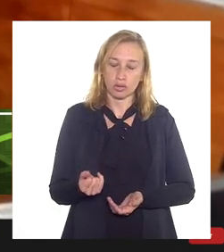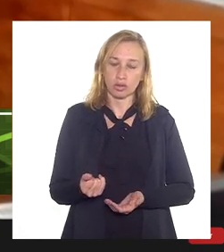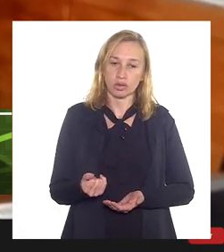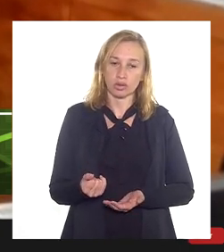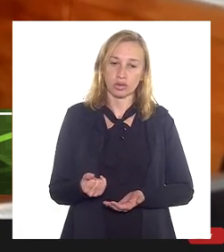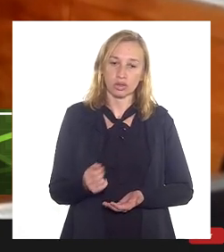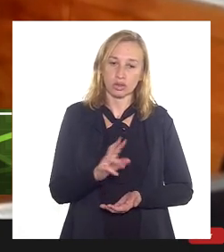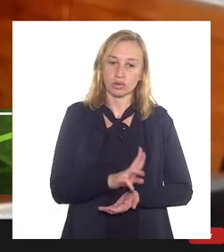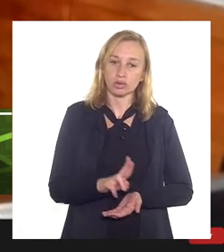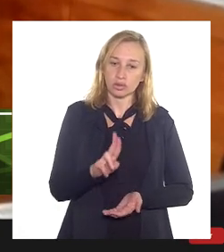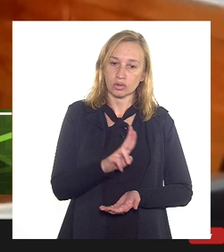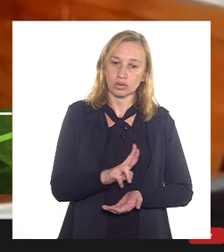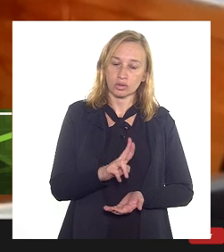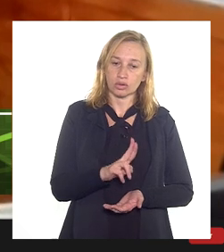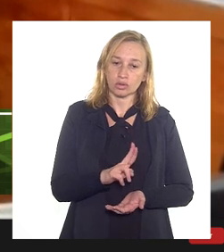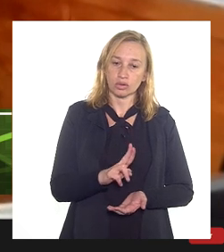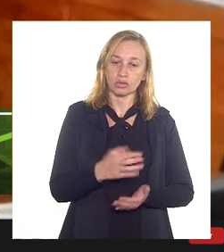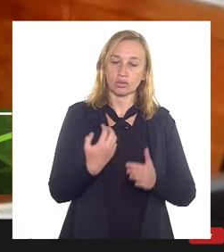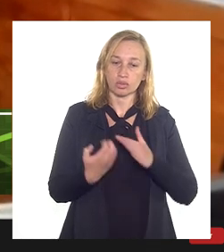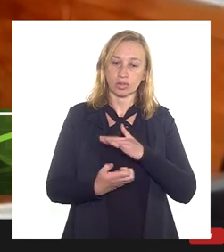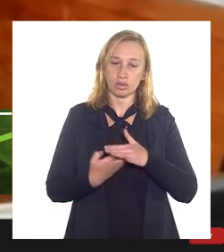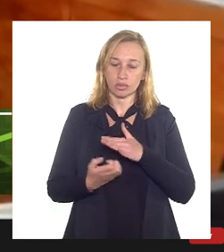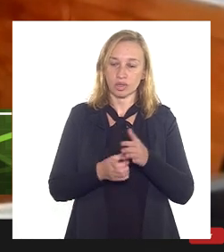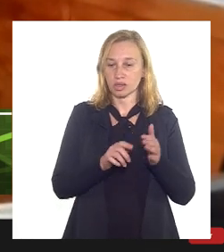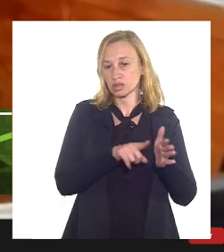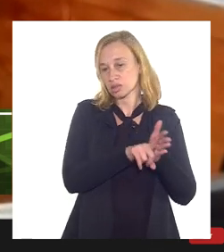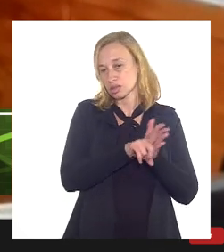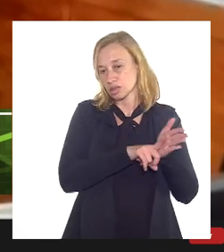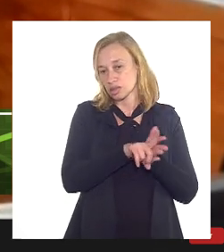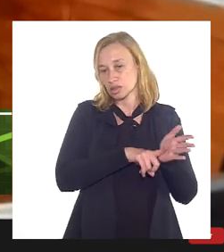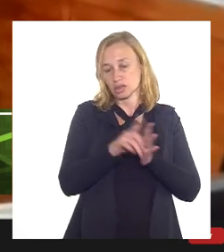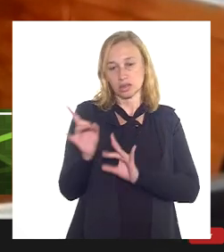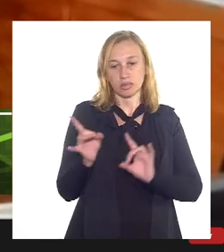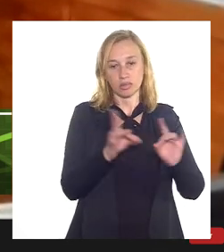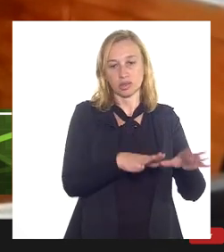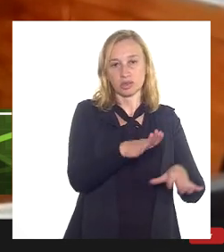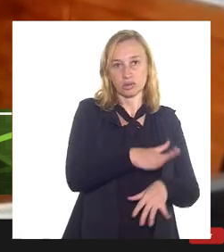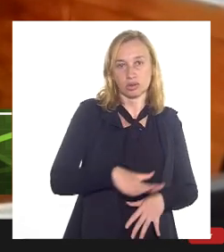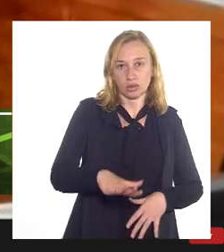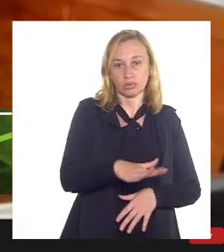concessionário que está realizando a atividade de abandono do campo.